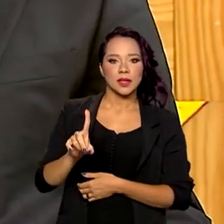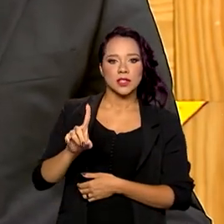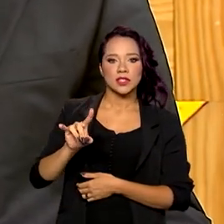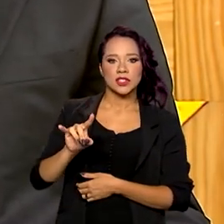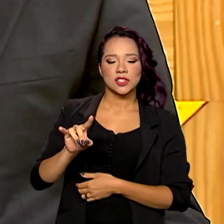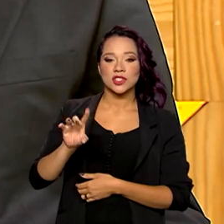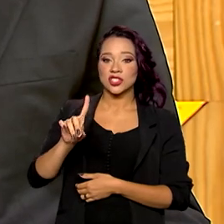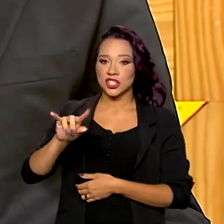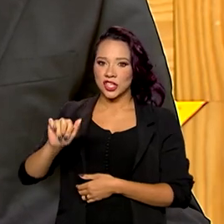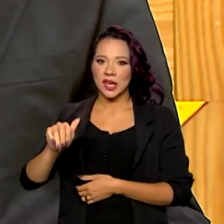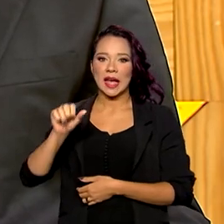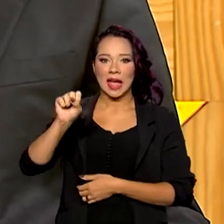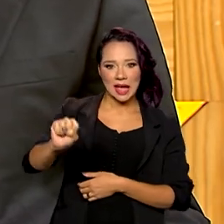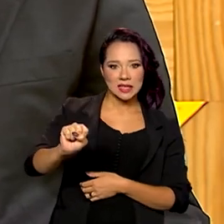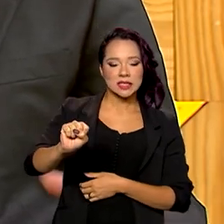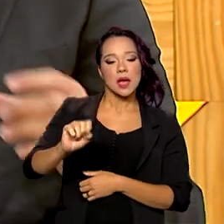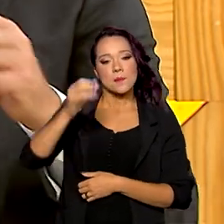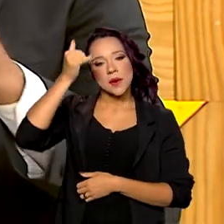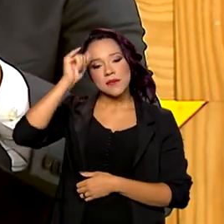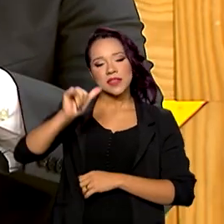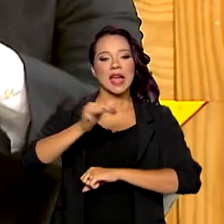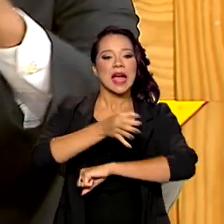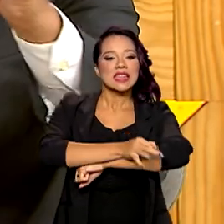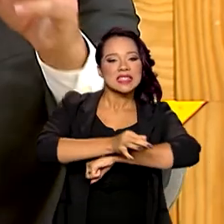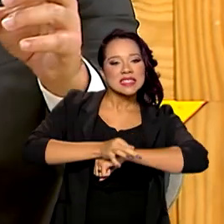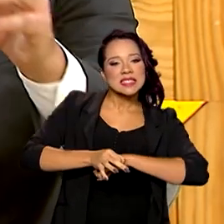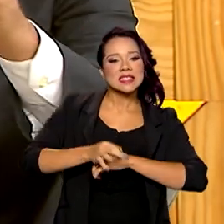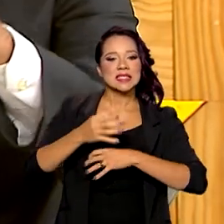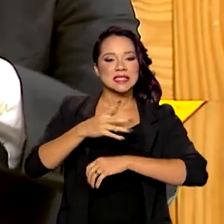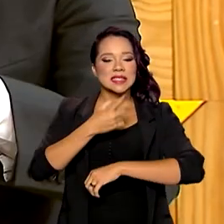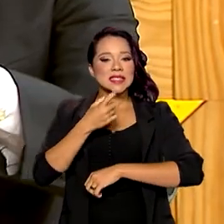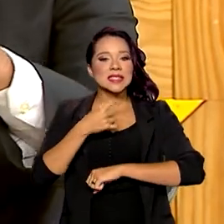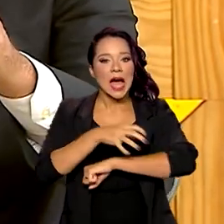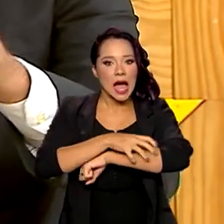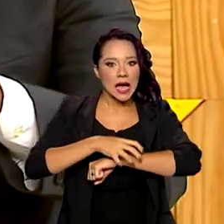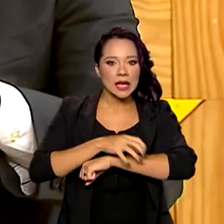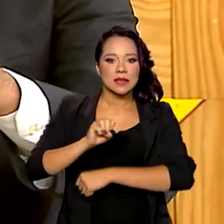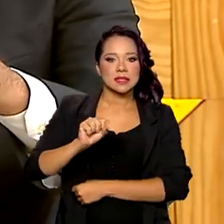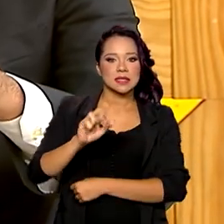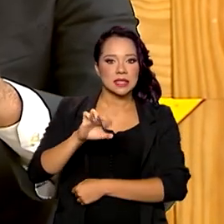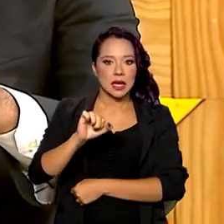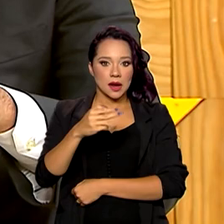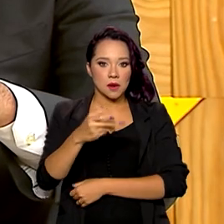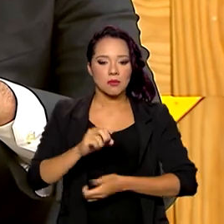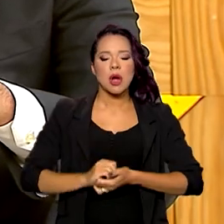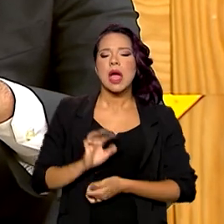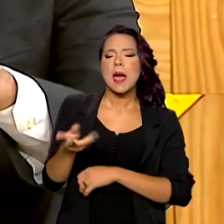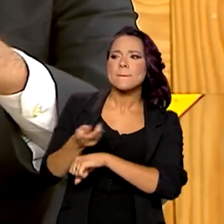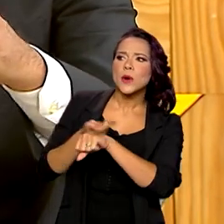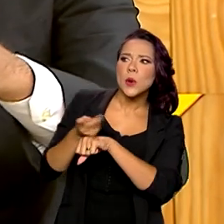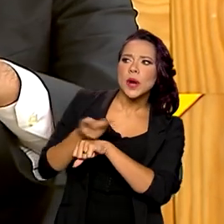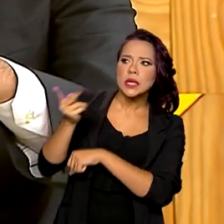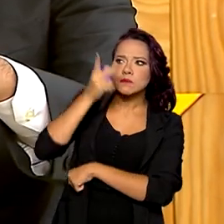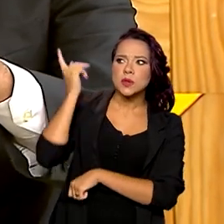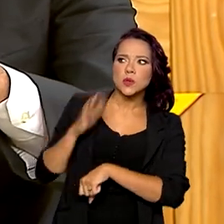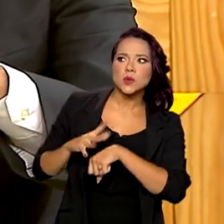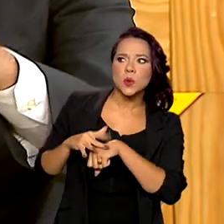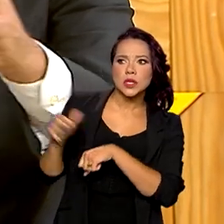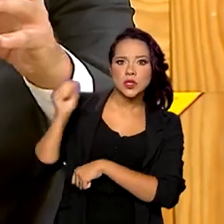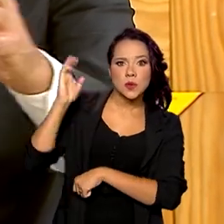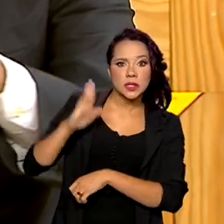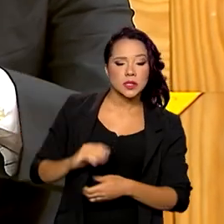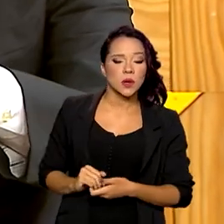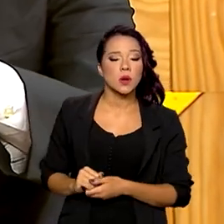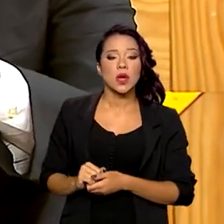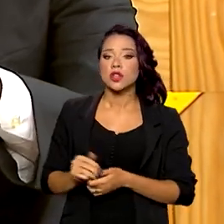de combate ao sarampo. A ideia é fazer uma busca ativa em relação à doença no país,